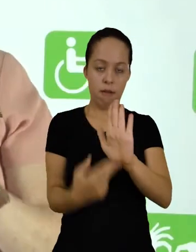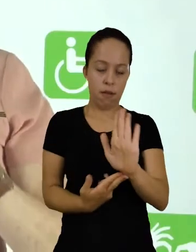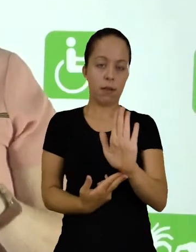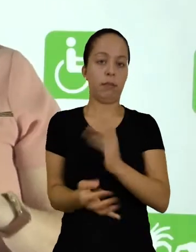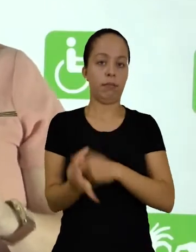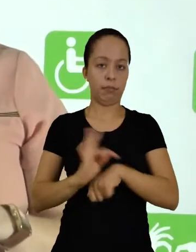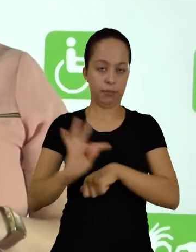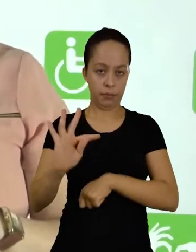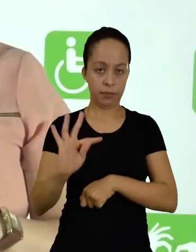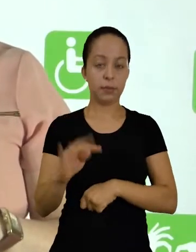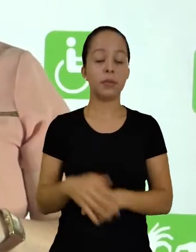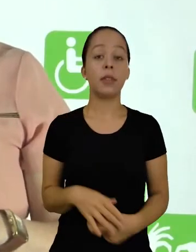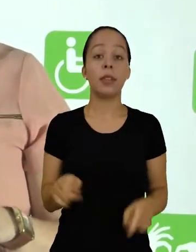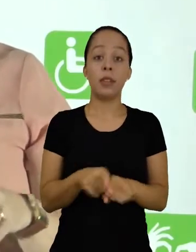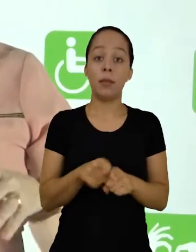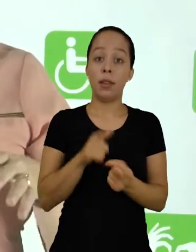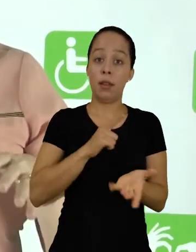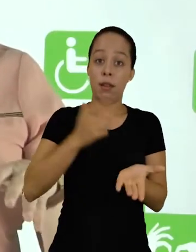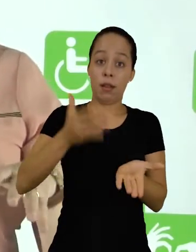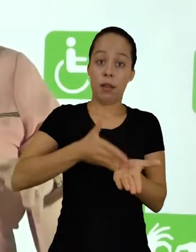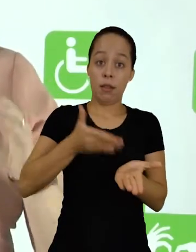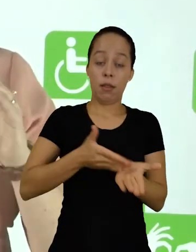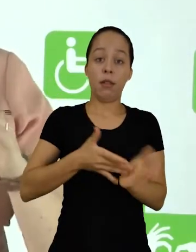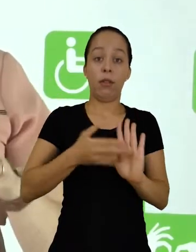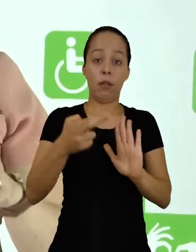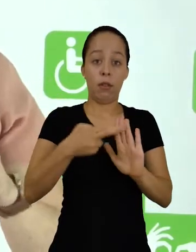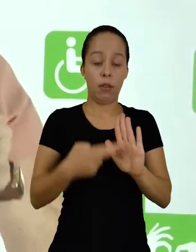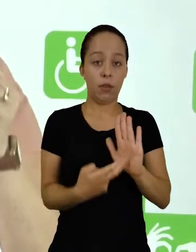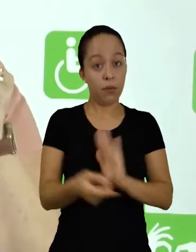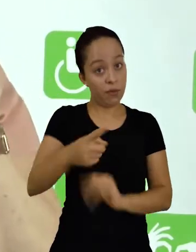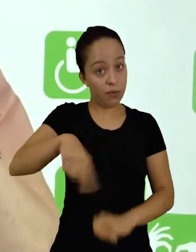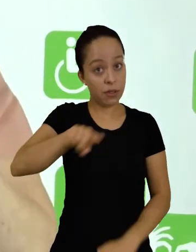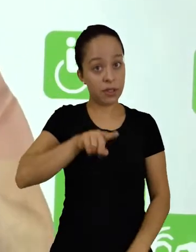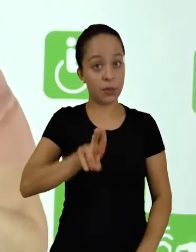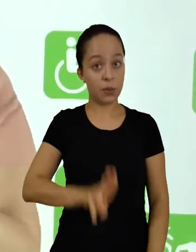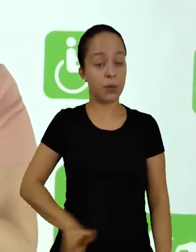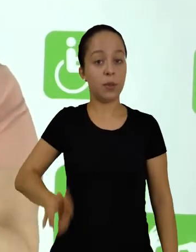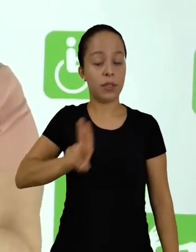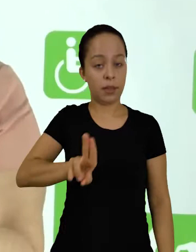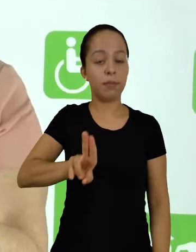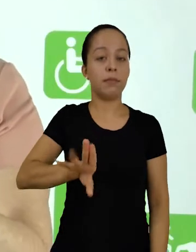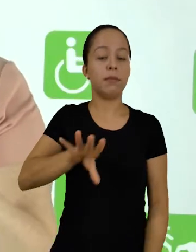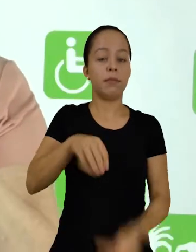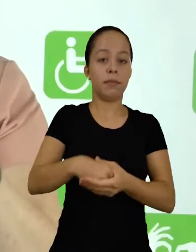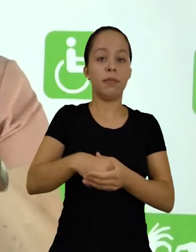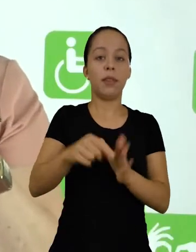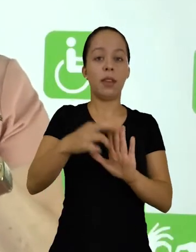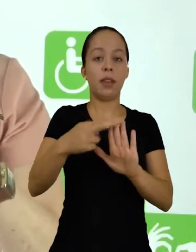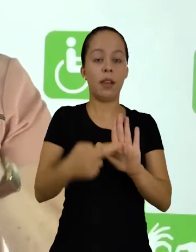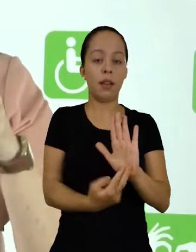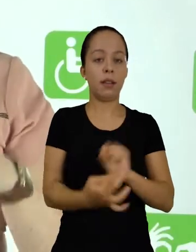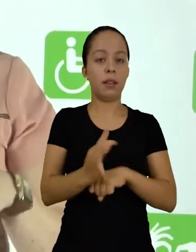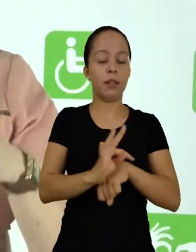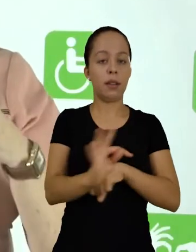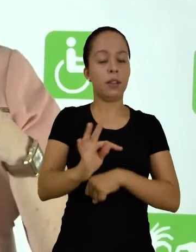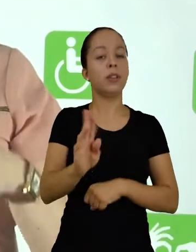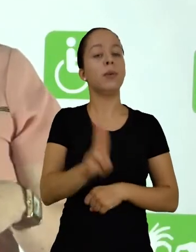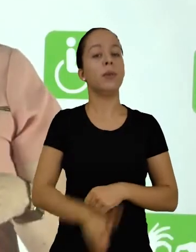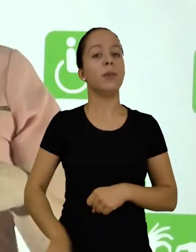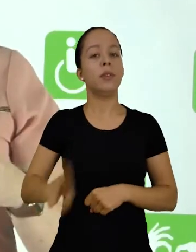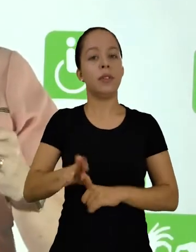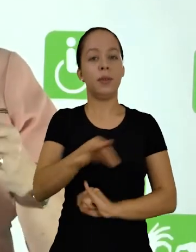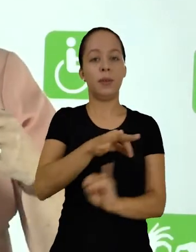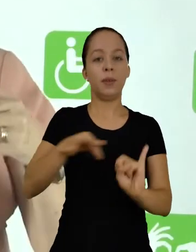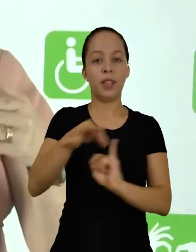Nós temos também o caderno de normas, que vocês vão utilizar, que são as normas técnicas